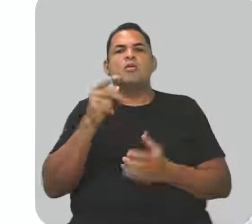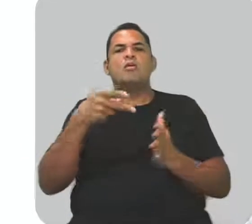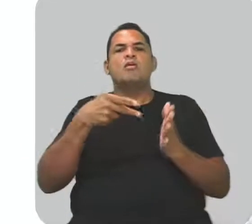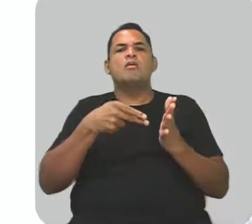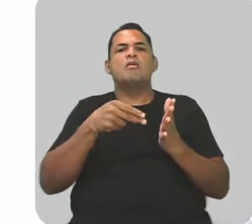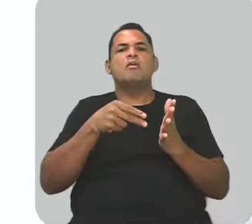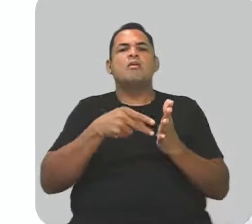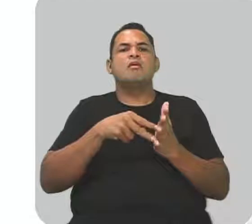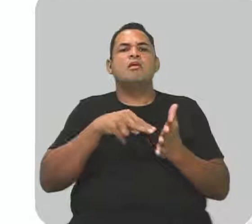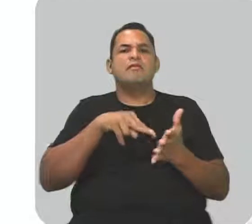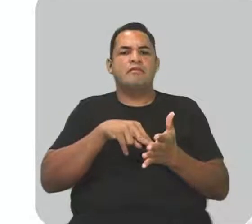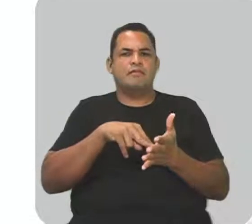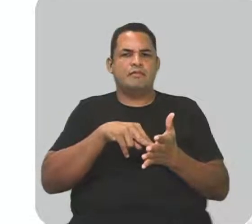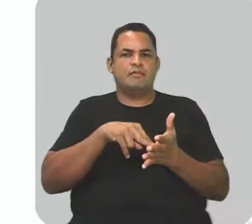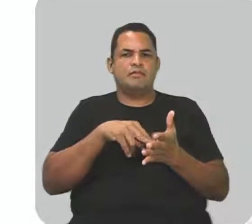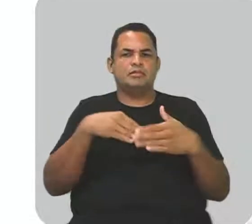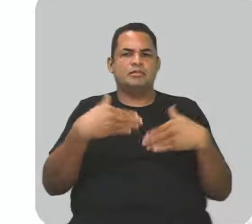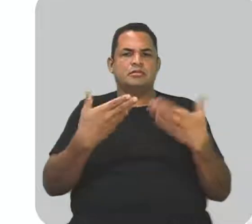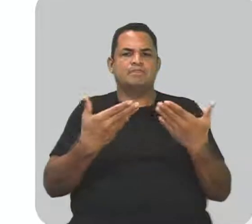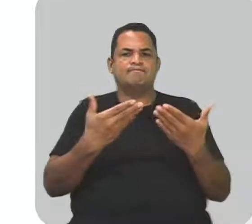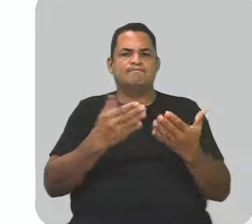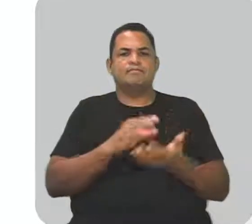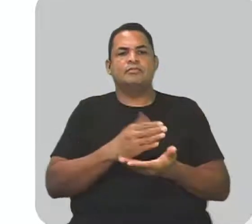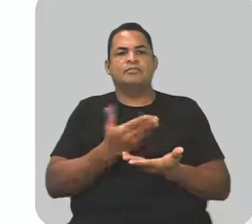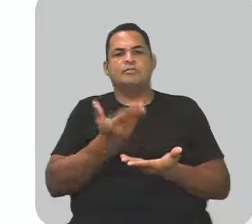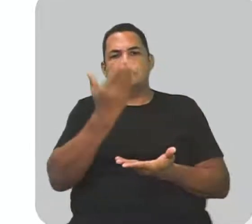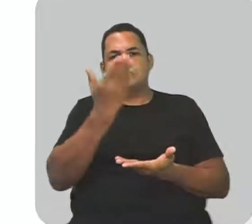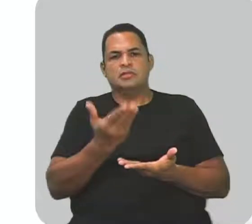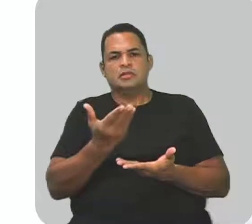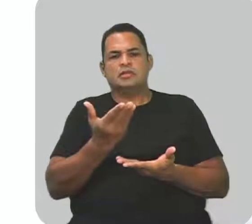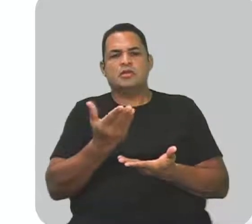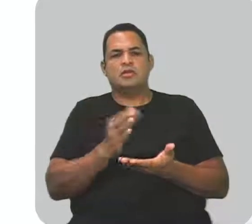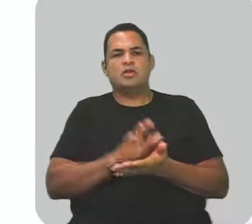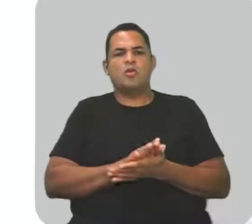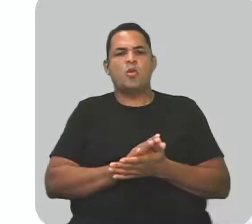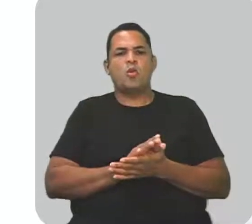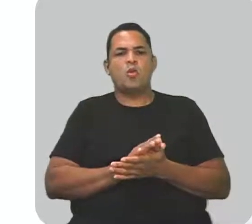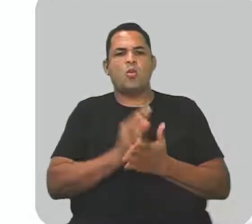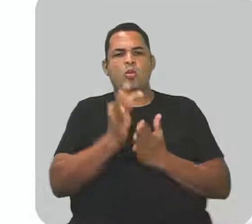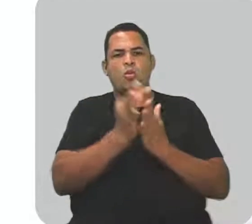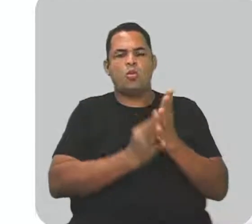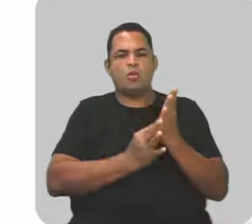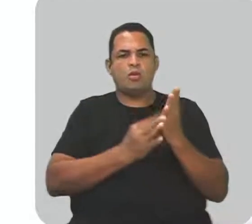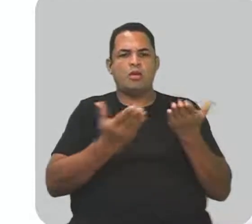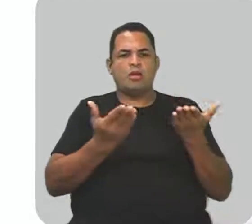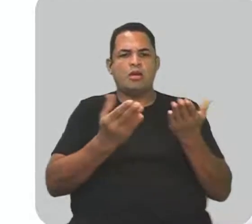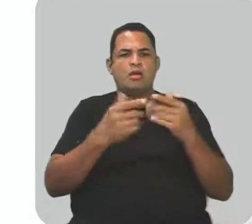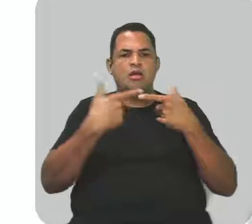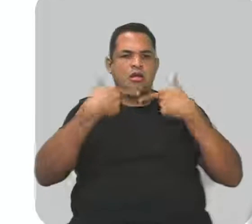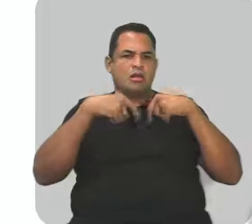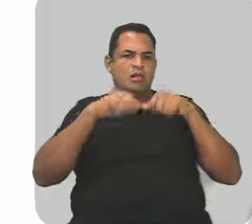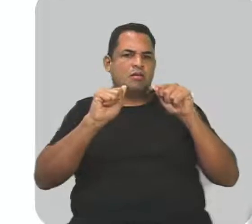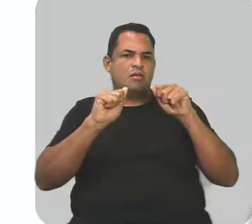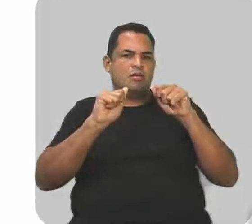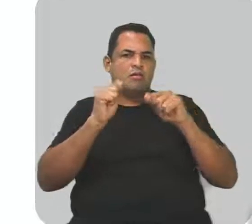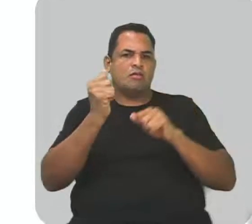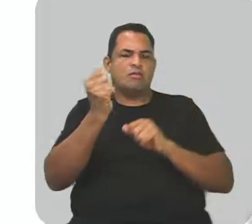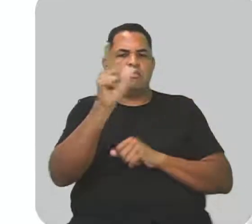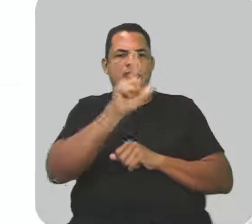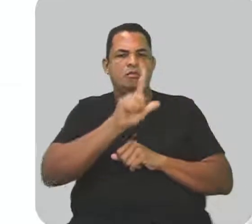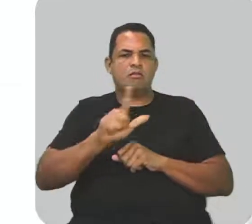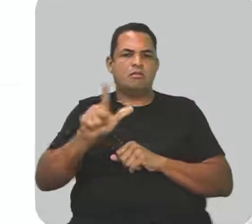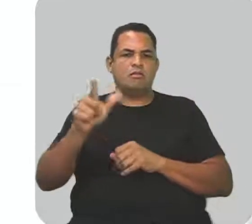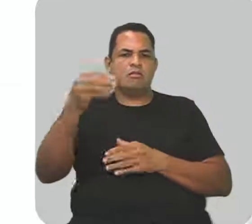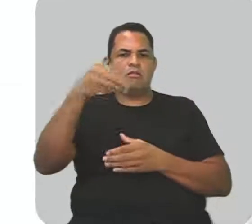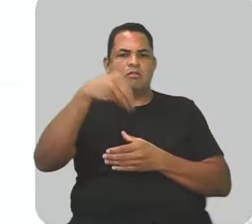você precisa pra identificar, em um gênero textual, a linguagem literária num